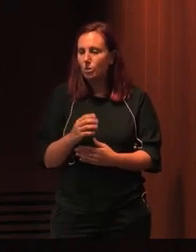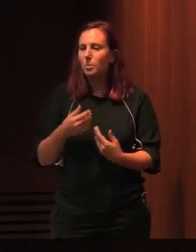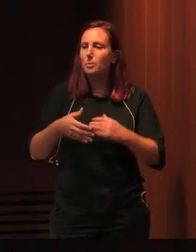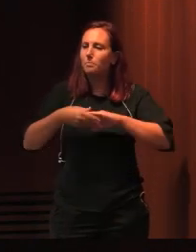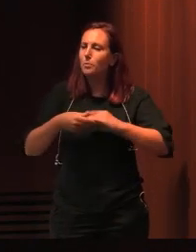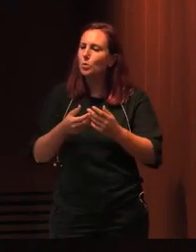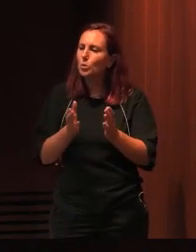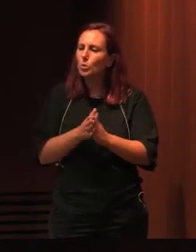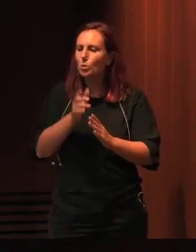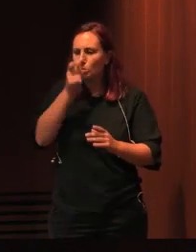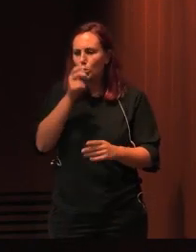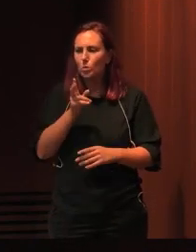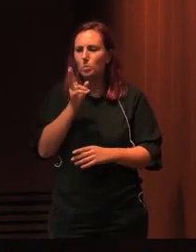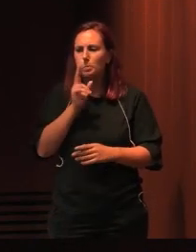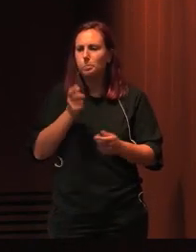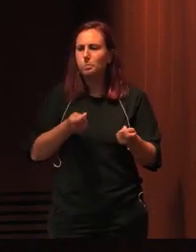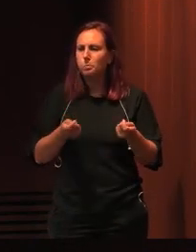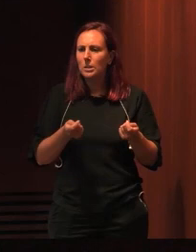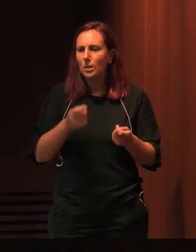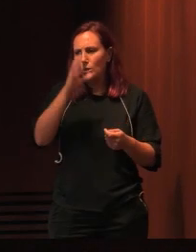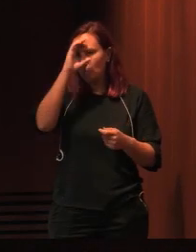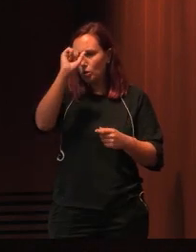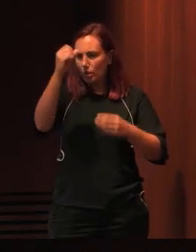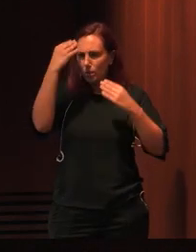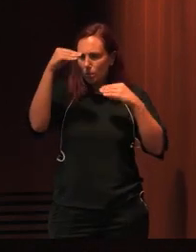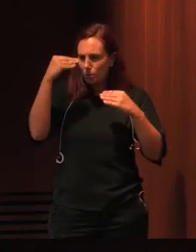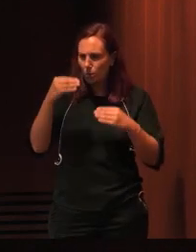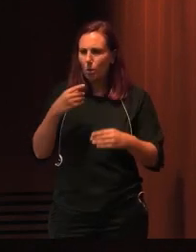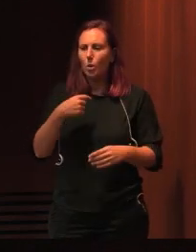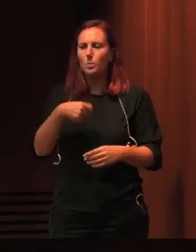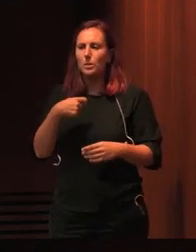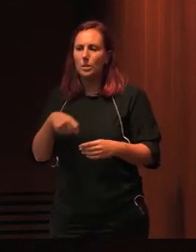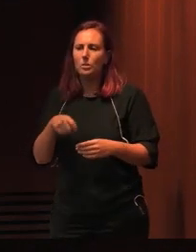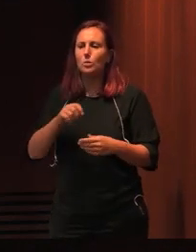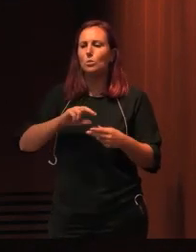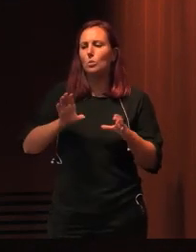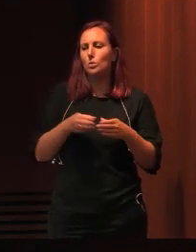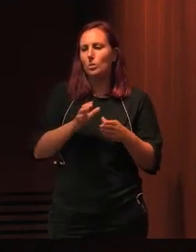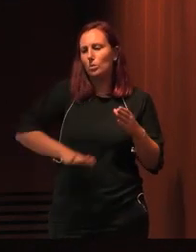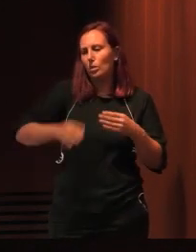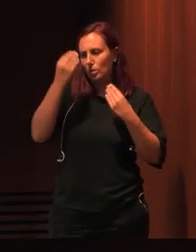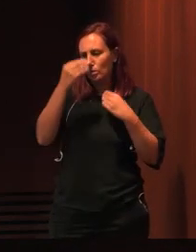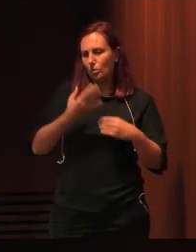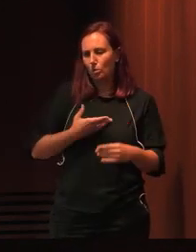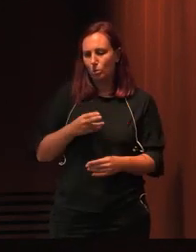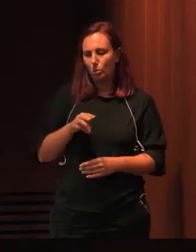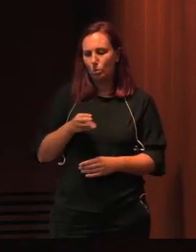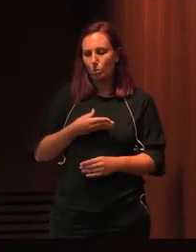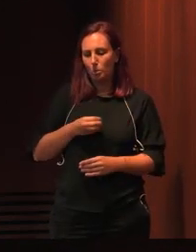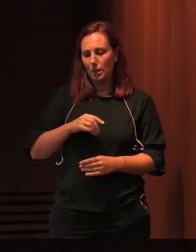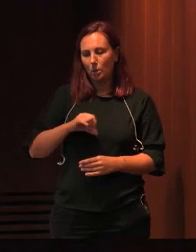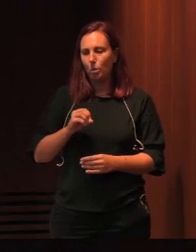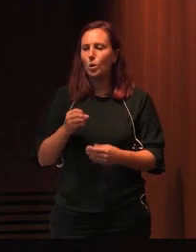todos os dirigentes do Ministério da Educação, o Sr. Presidente do Conselho Nacional de Educação, o Dr. Domingos Fernandes, todos os